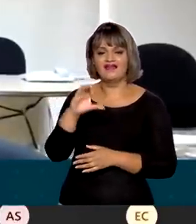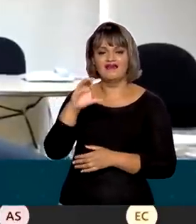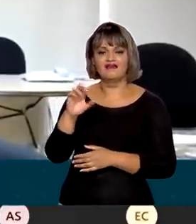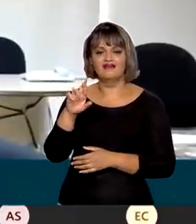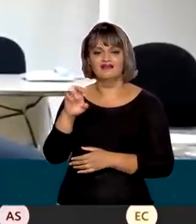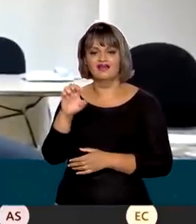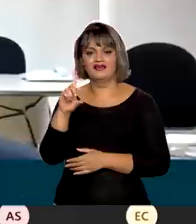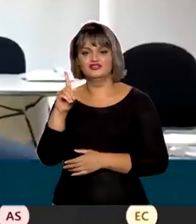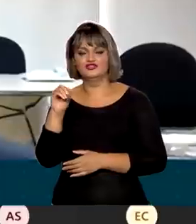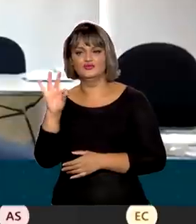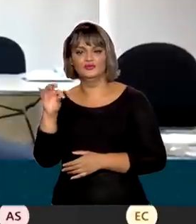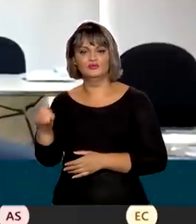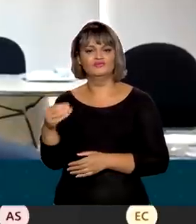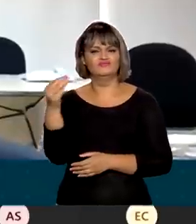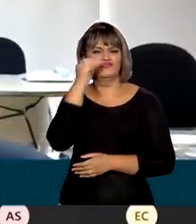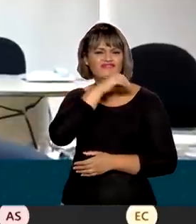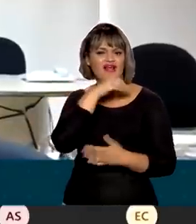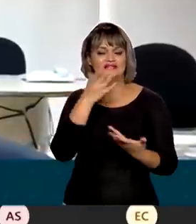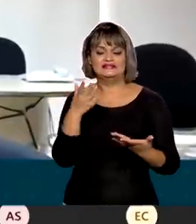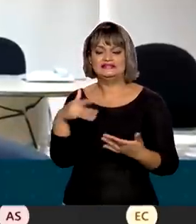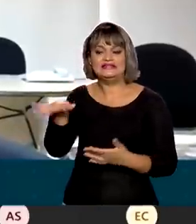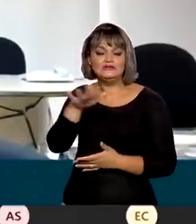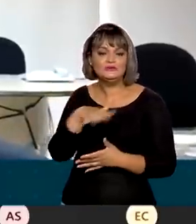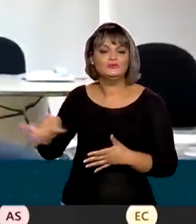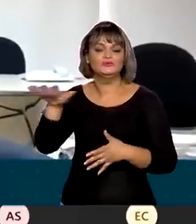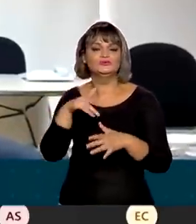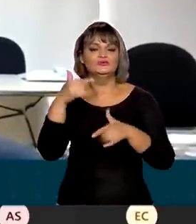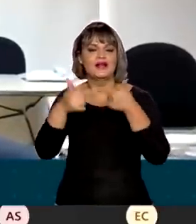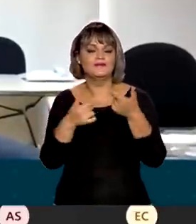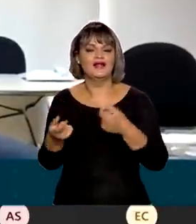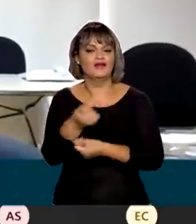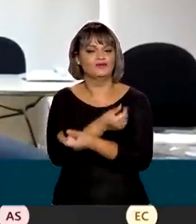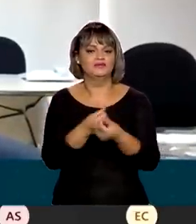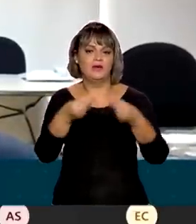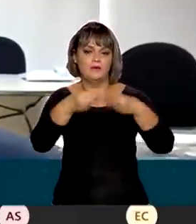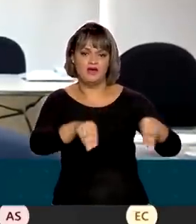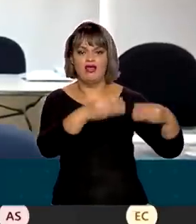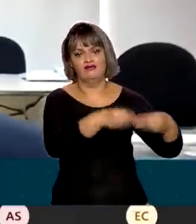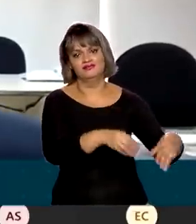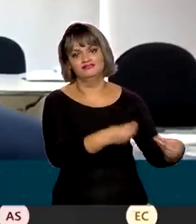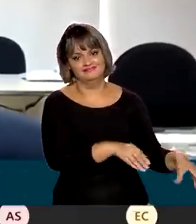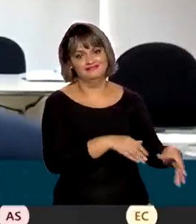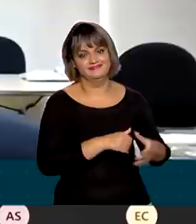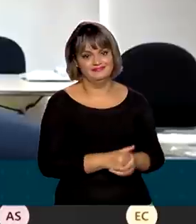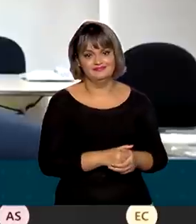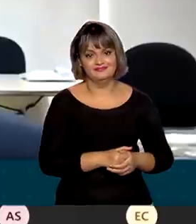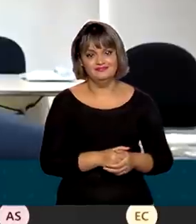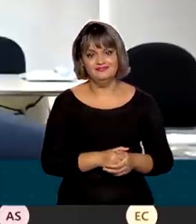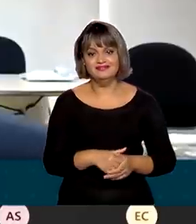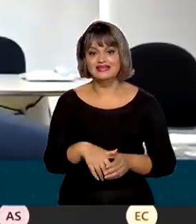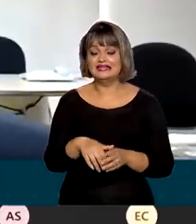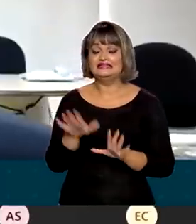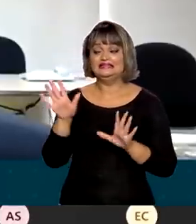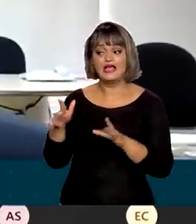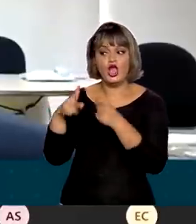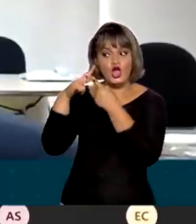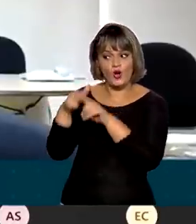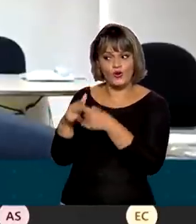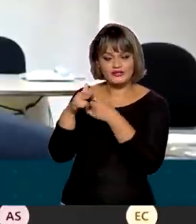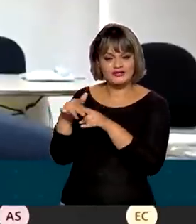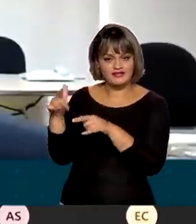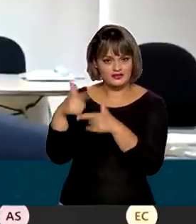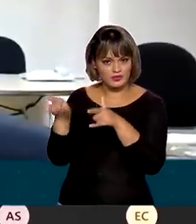com o canal de crédito debilitado, toda a retomada econômica é prejudicada. Consertando este problema,